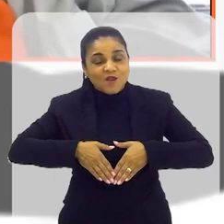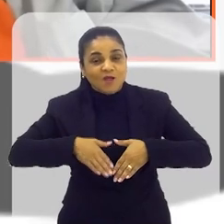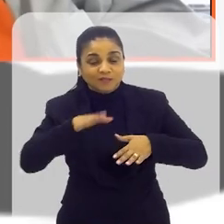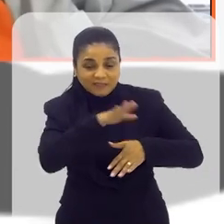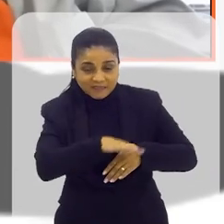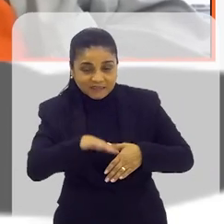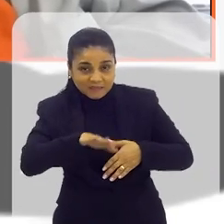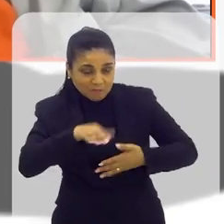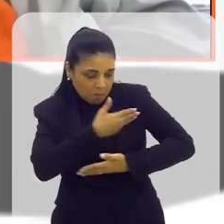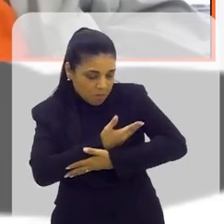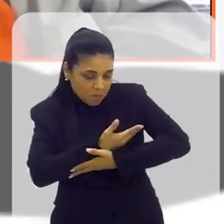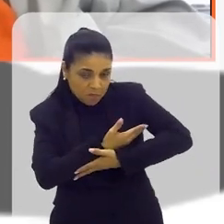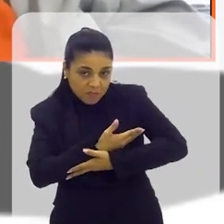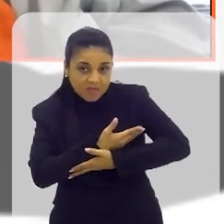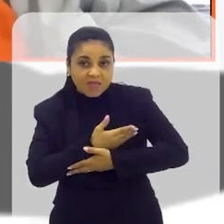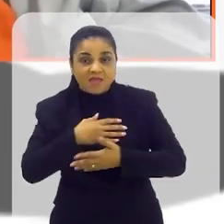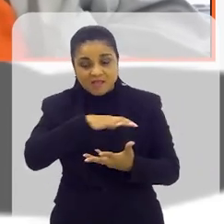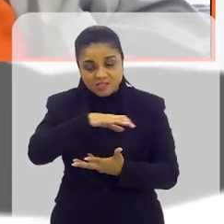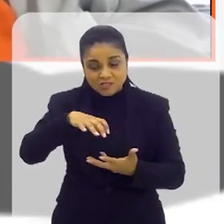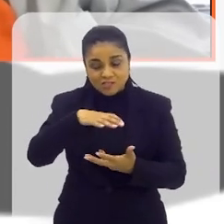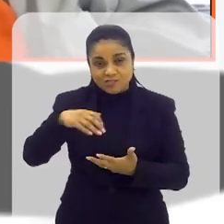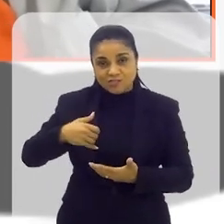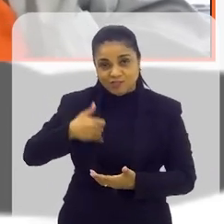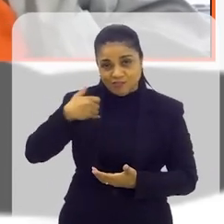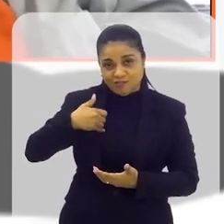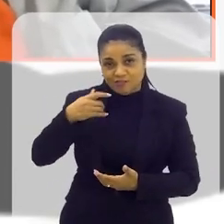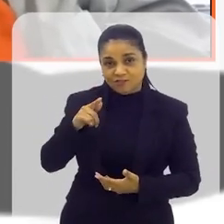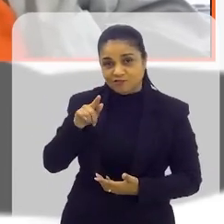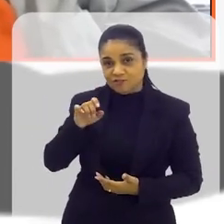Geriátrica. O senhor tirou daqui, ó.